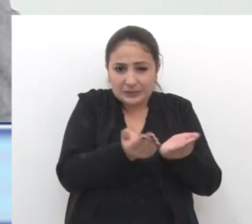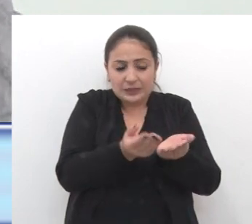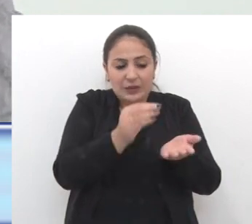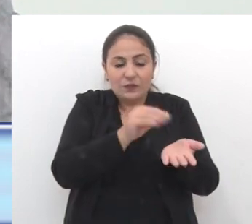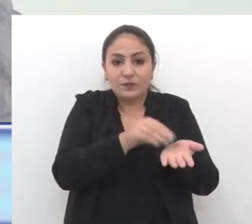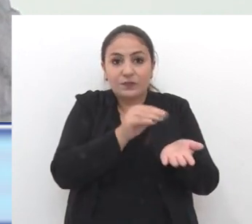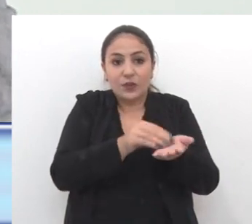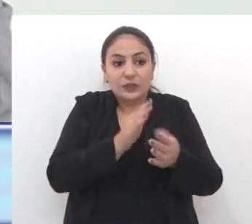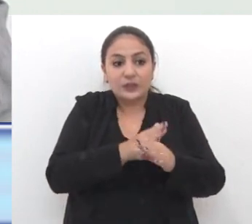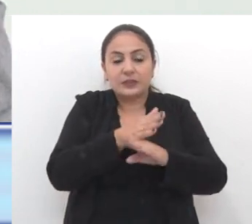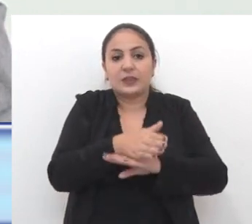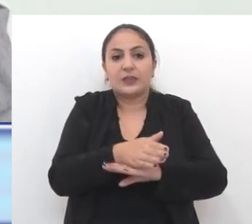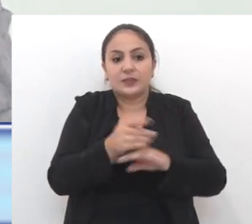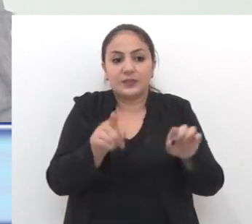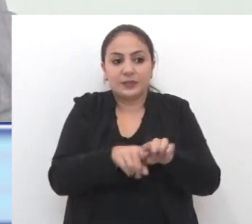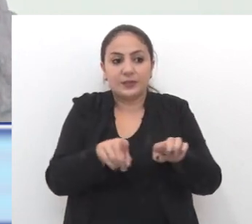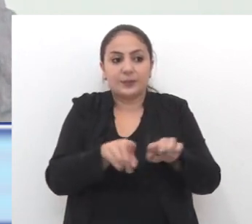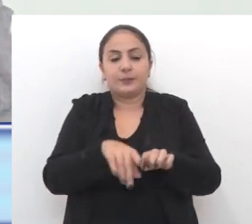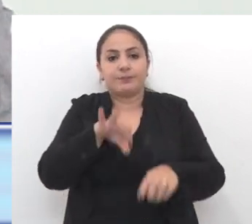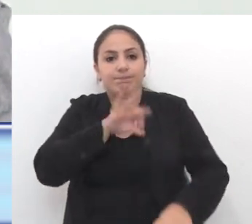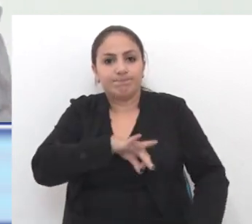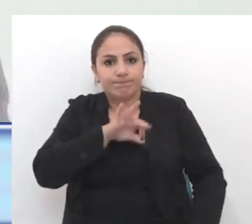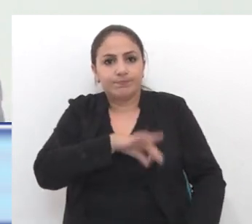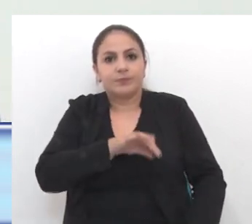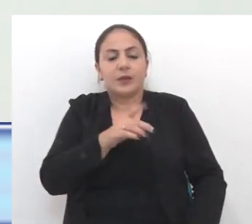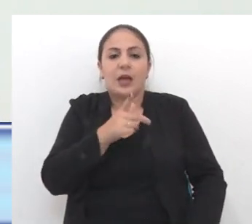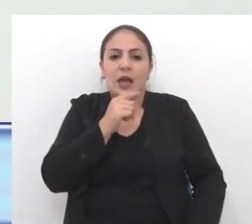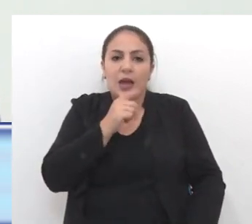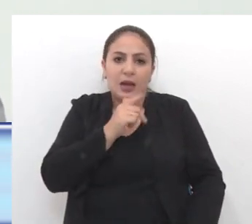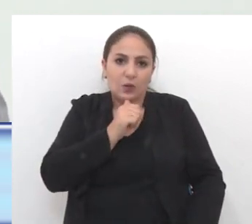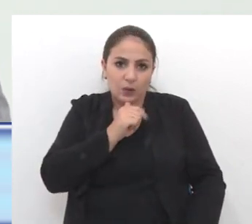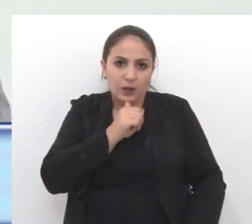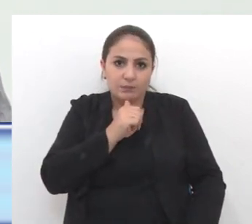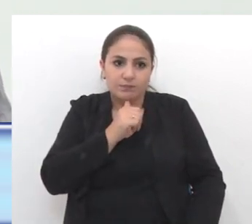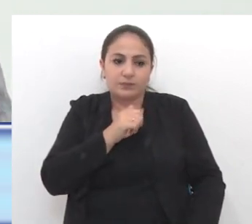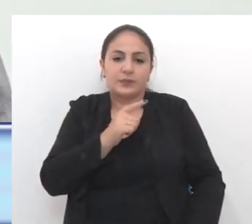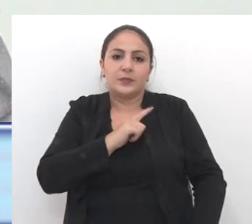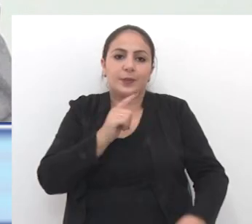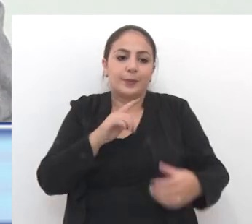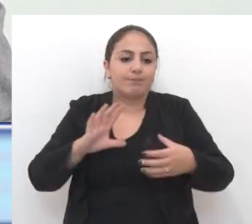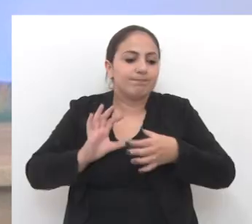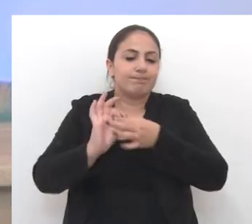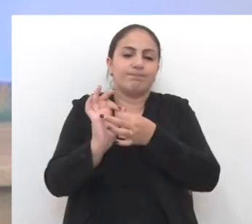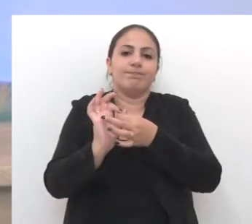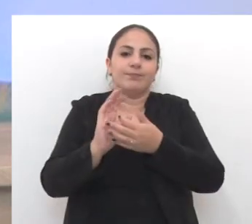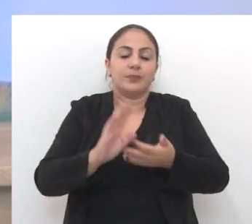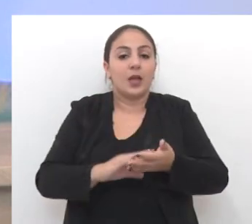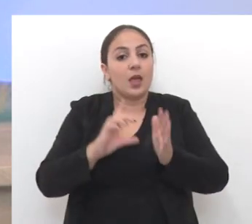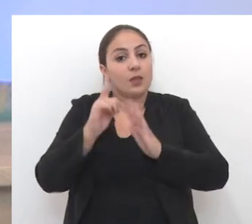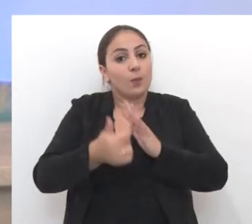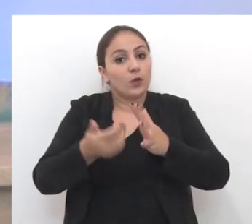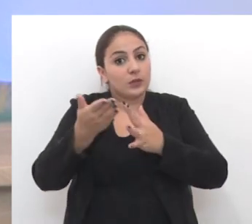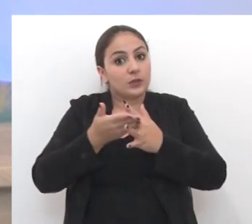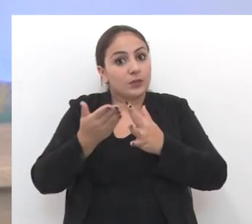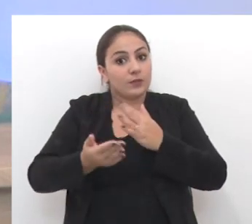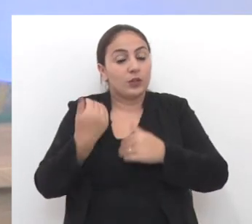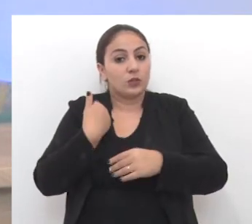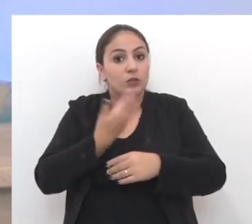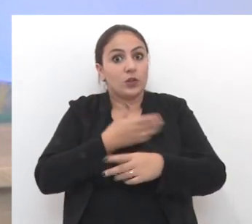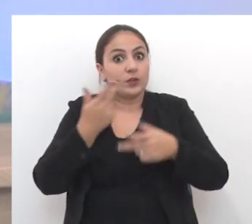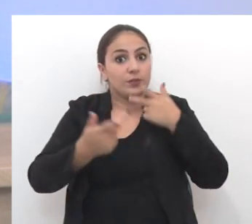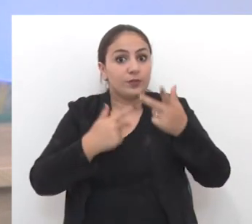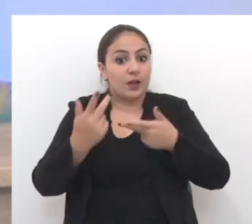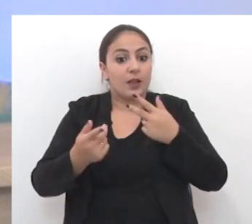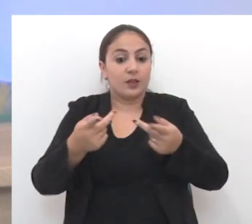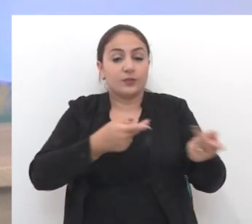acesso, ou a inexistência do acesso ao saneamento e a água potável caminham de mão dada. E, depois do intervalo, a